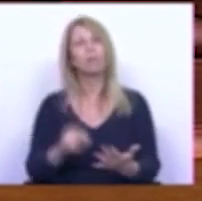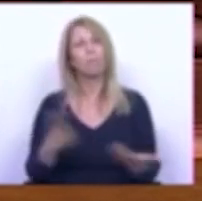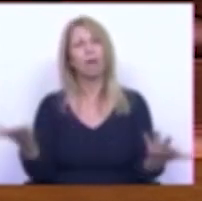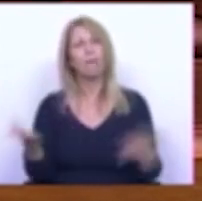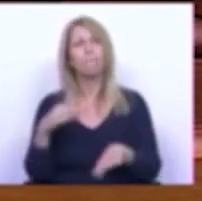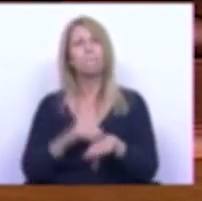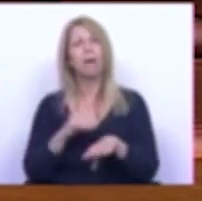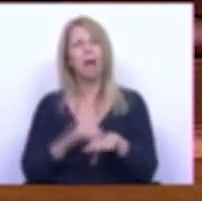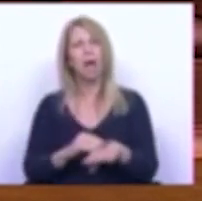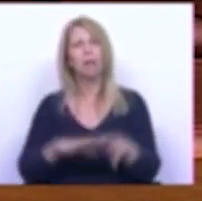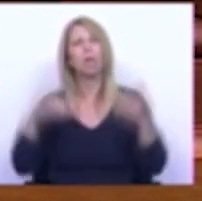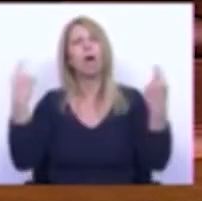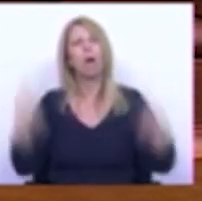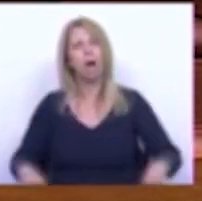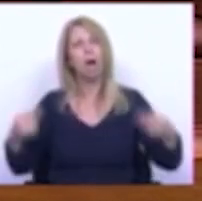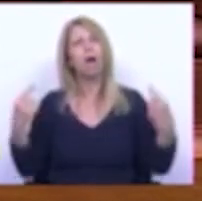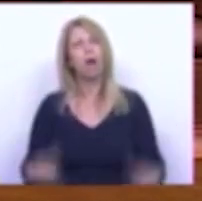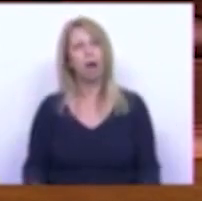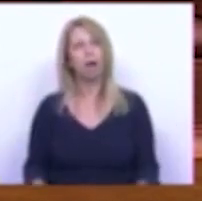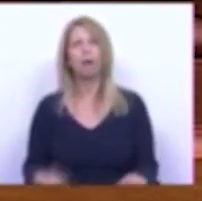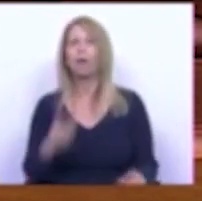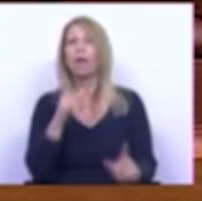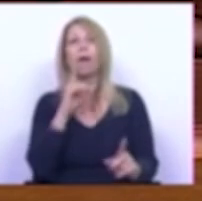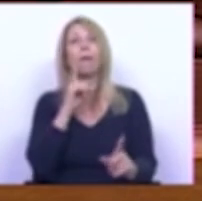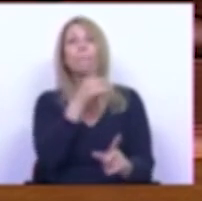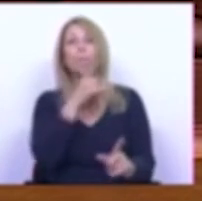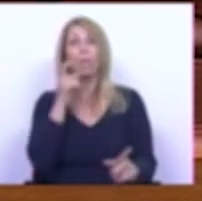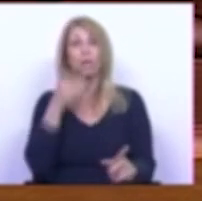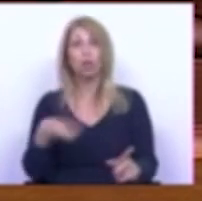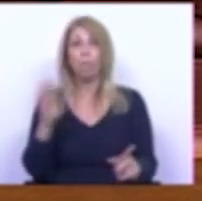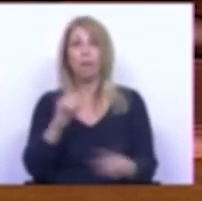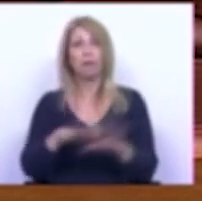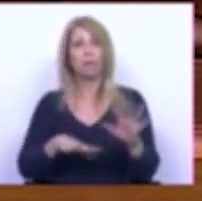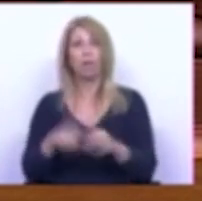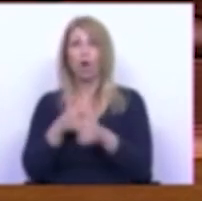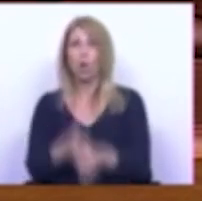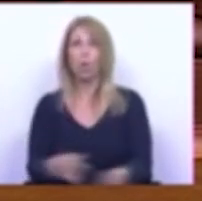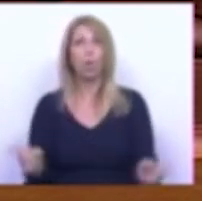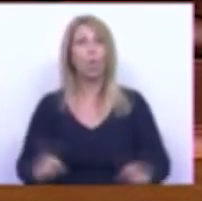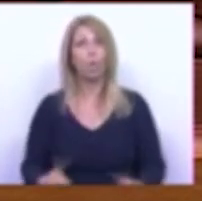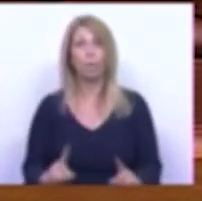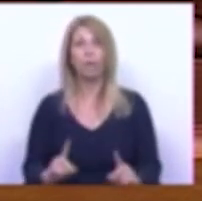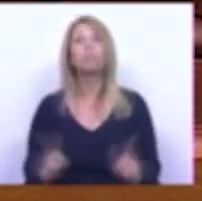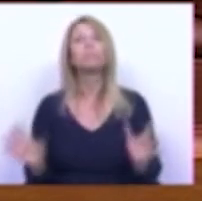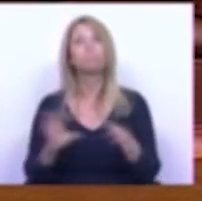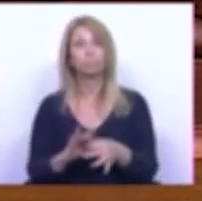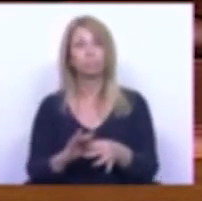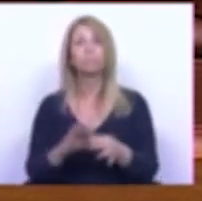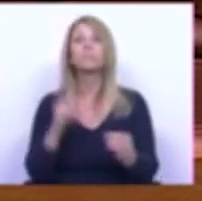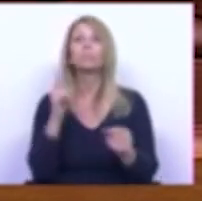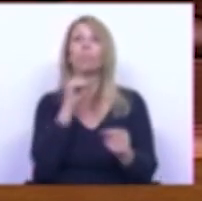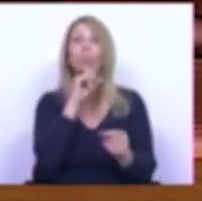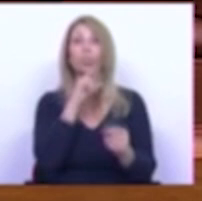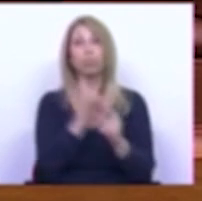capital de não cumprir as promessas feitas pelo PS ao nível de poder de compra dos salários